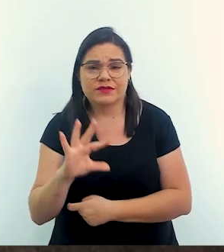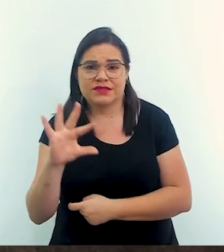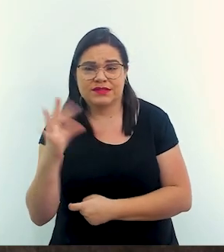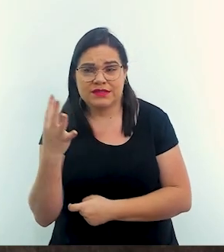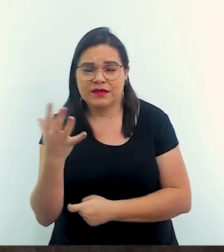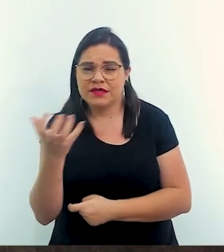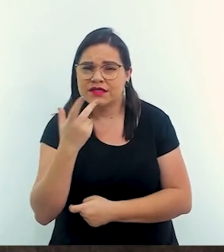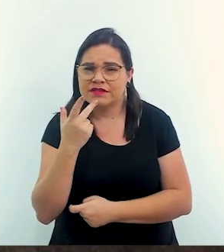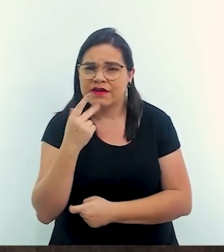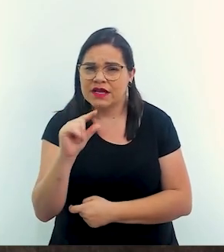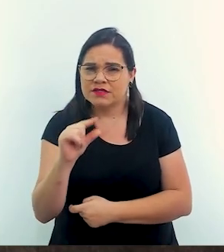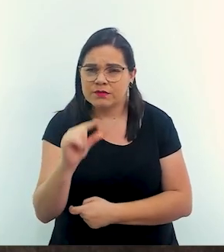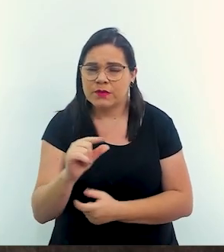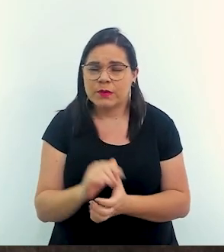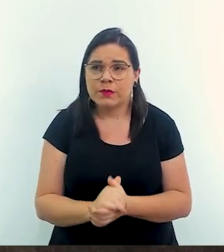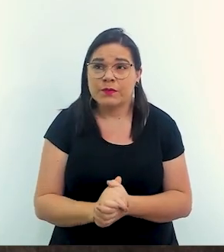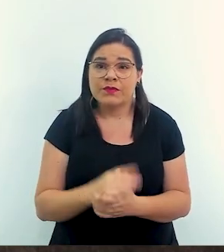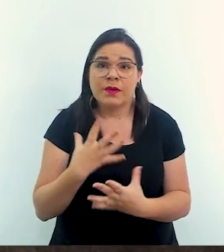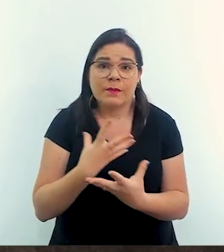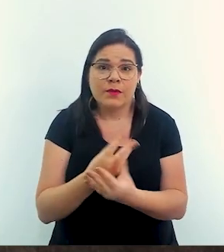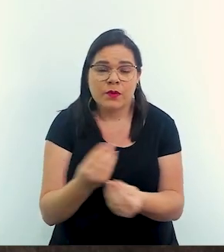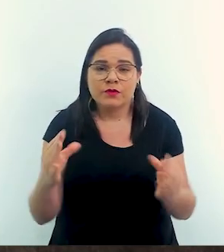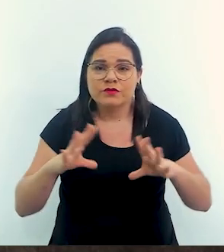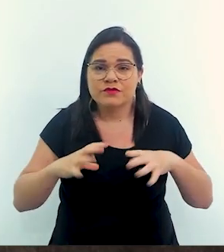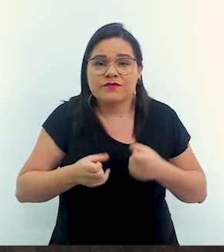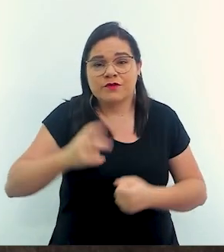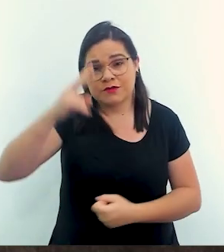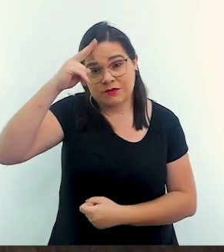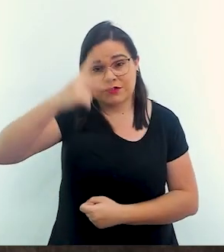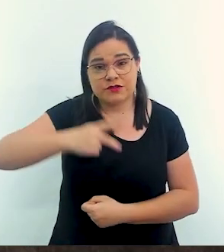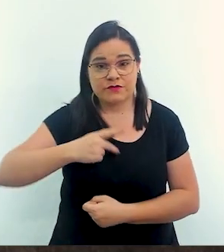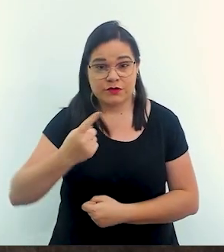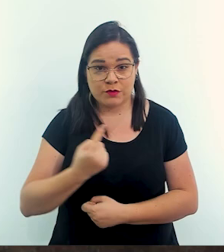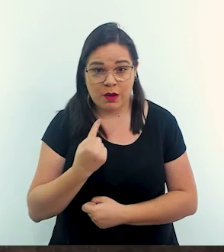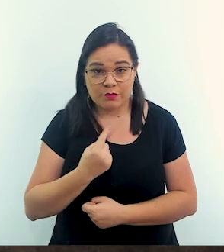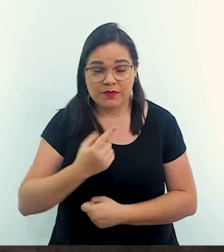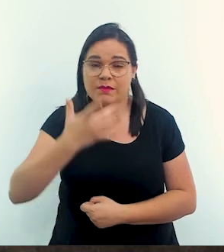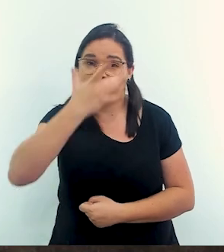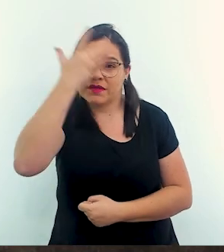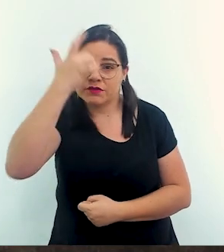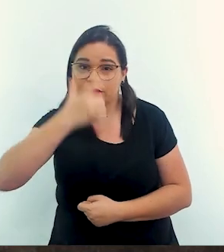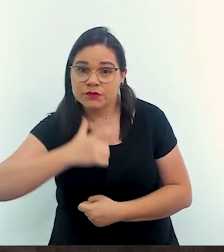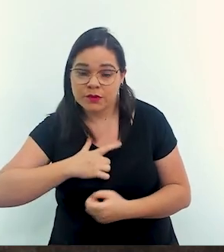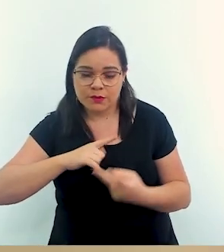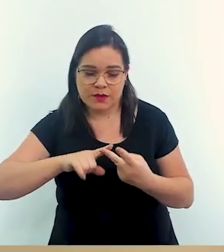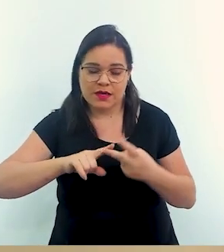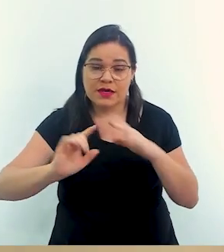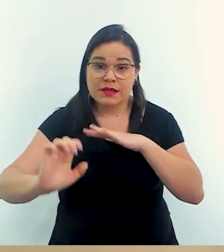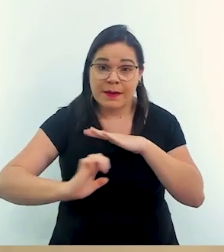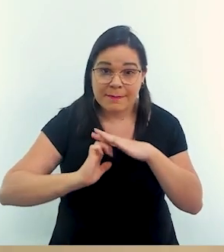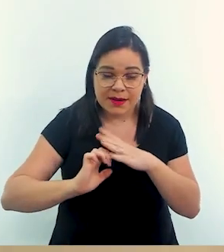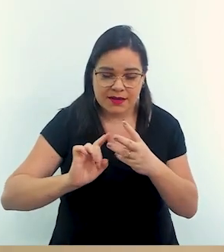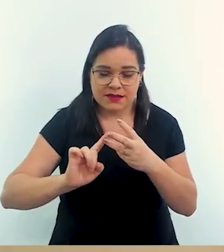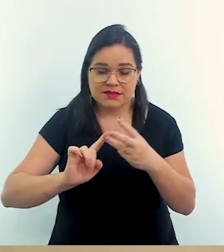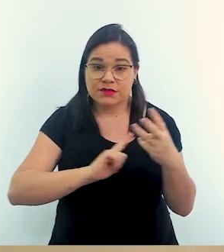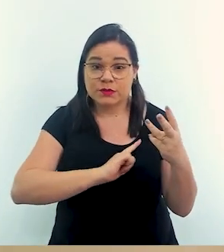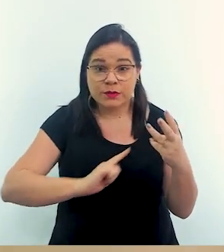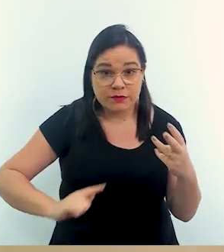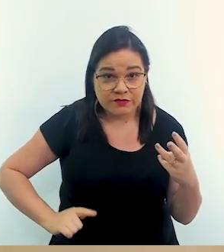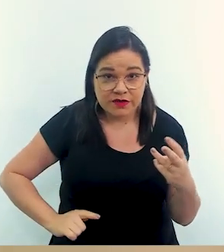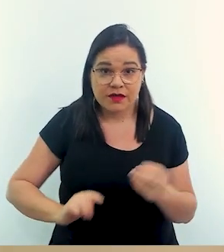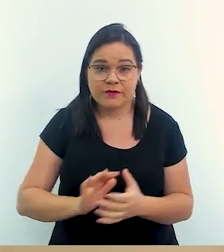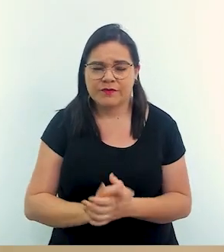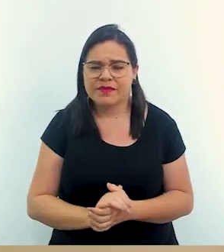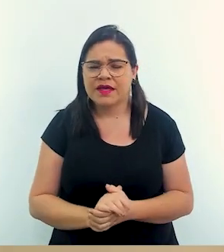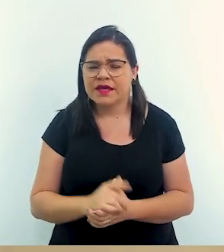acontecer, eu queria até que você falasse um pouco sobre isso, muito esforço individual, tanto de pessoas, quanto de empresas e do próprio governo,